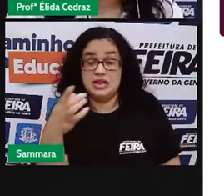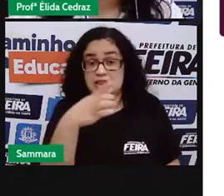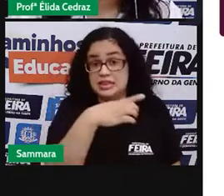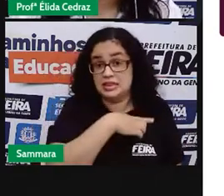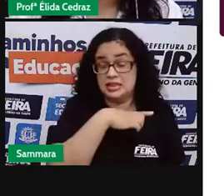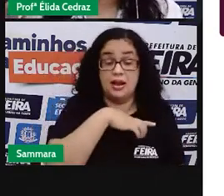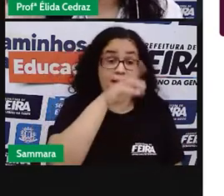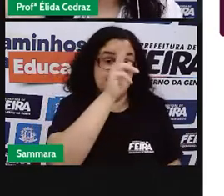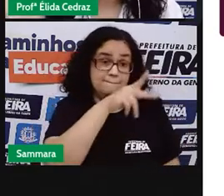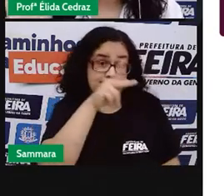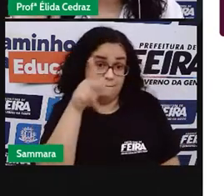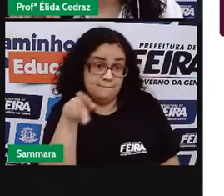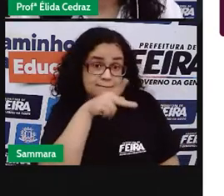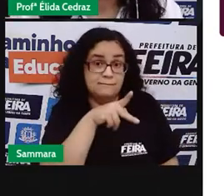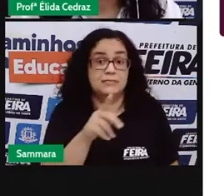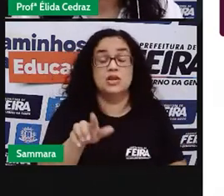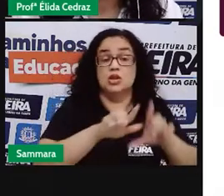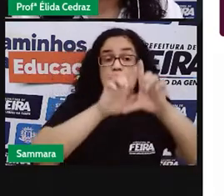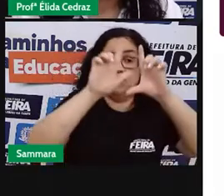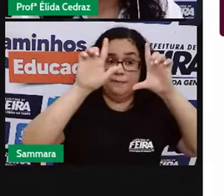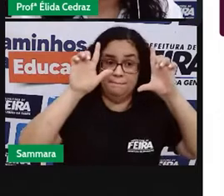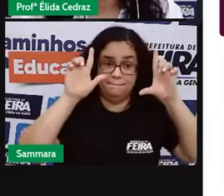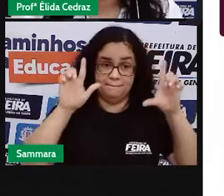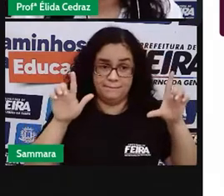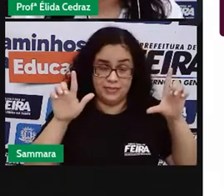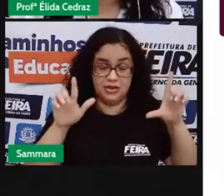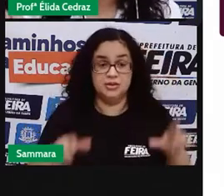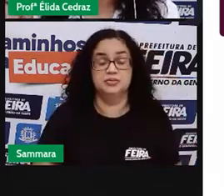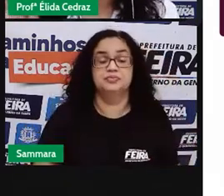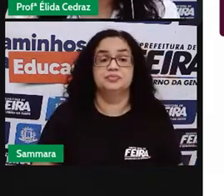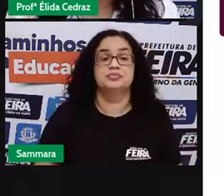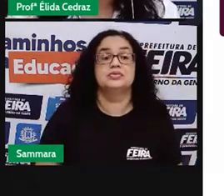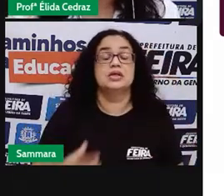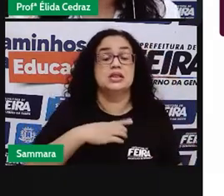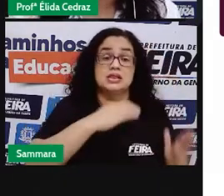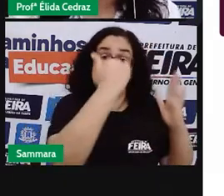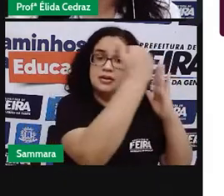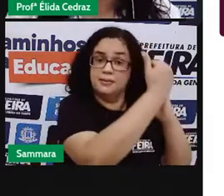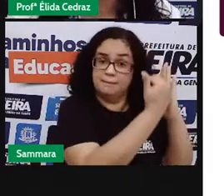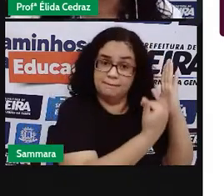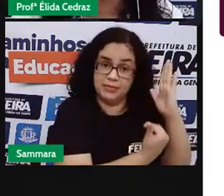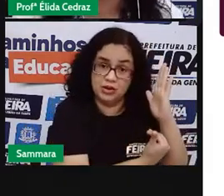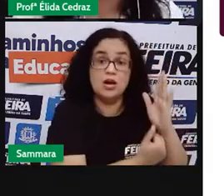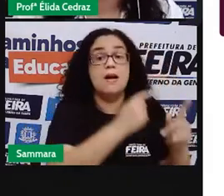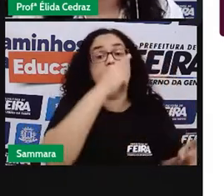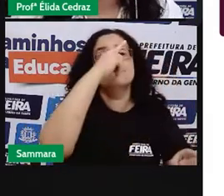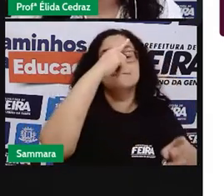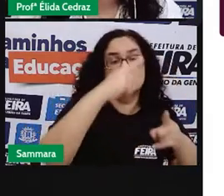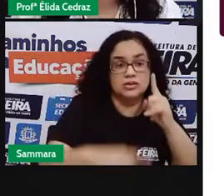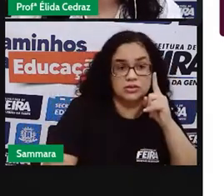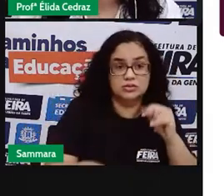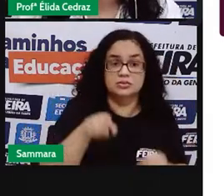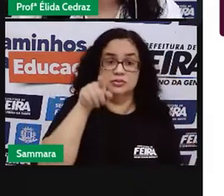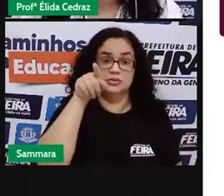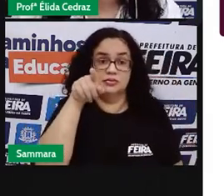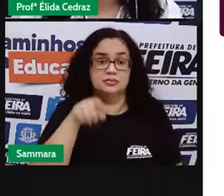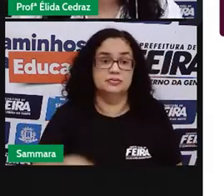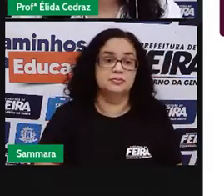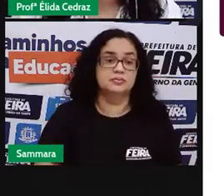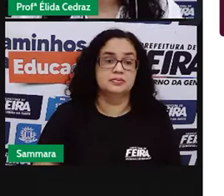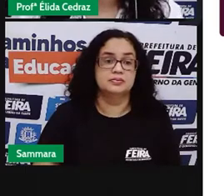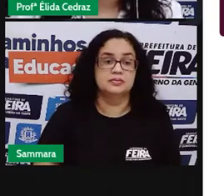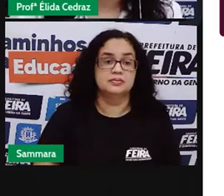ó, na direita da trânsito, tem uma placa e embaixo tem proibido estacionar.